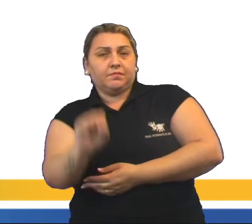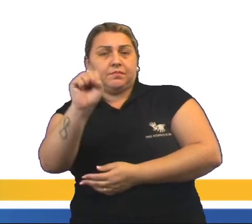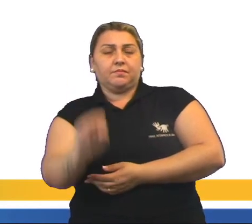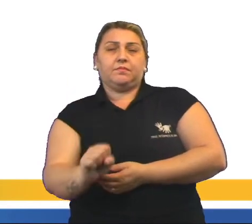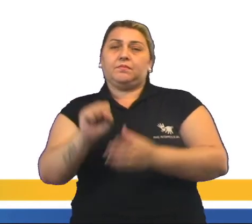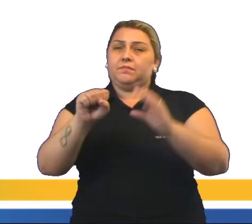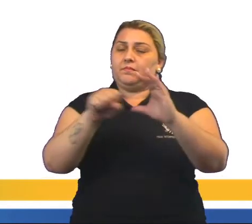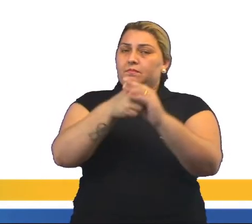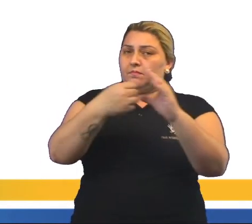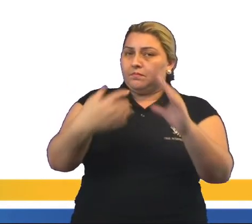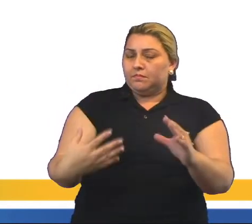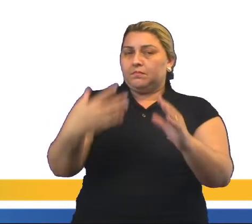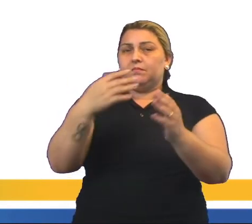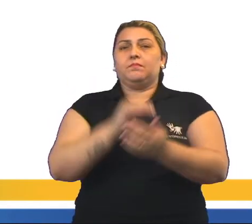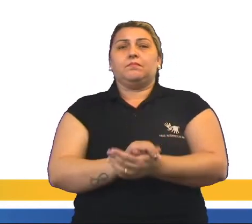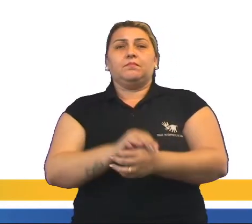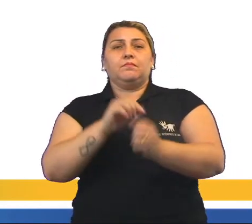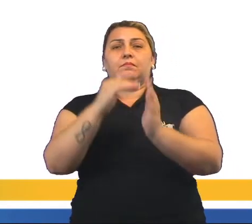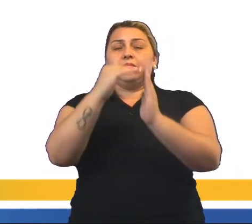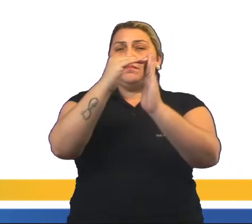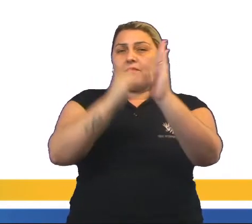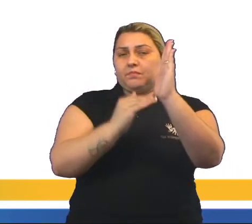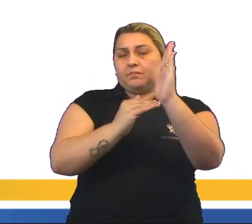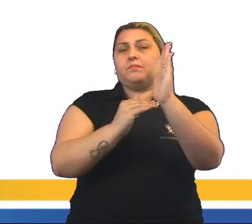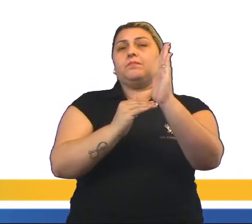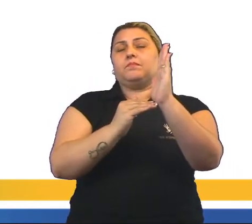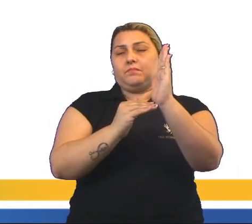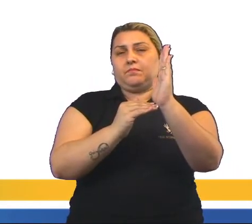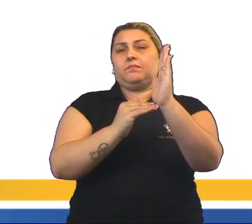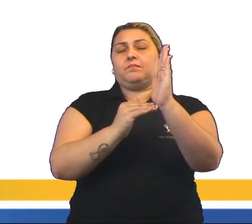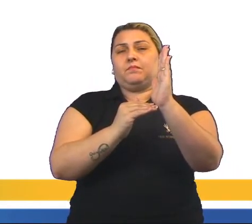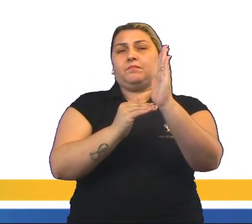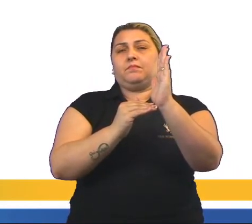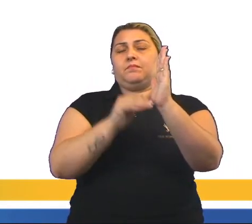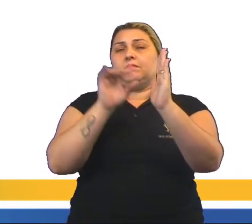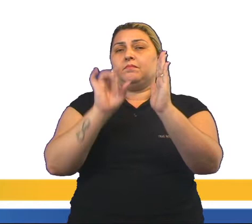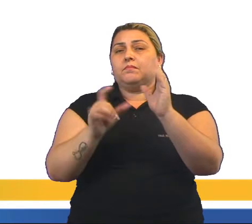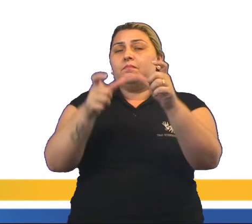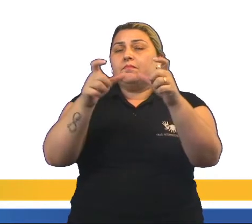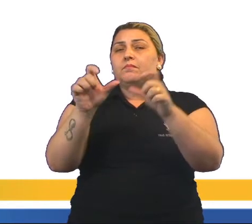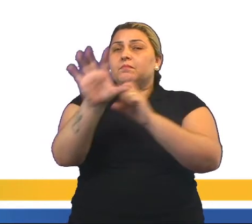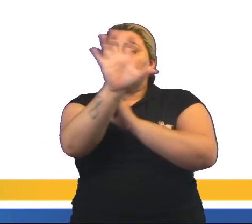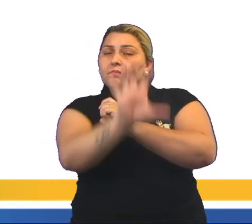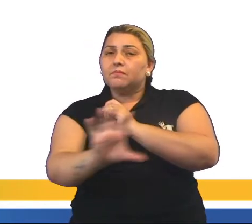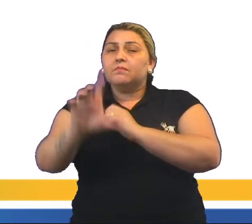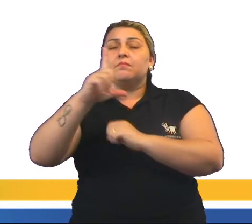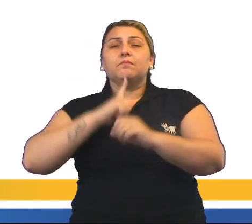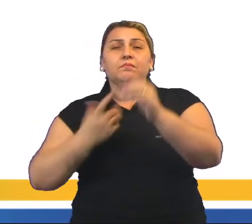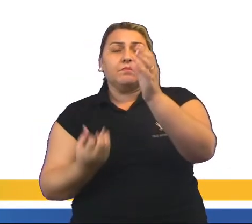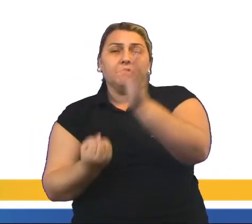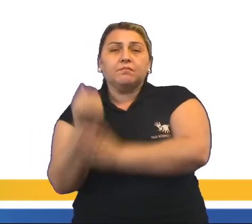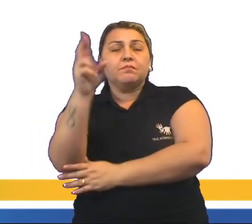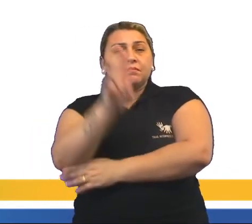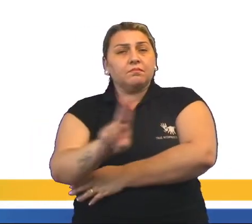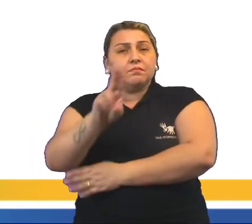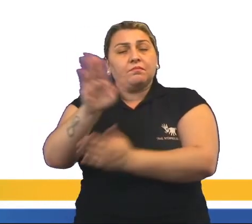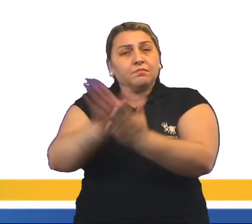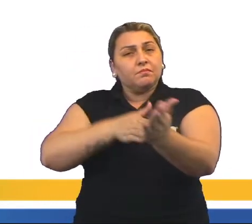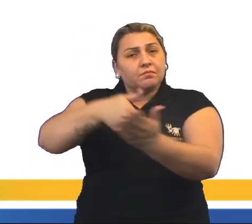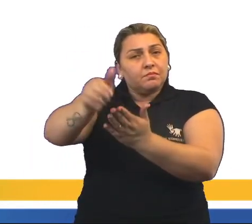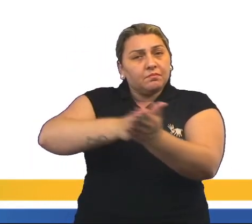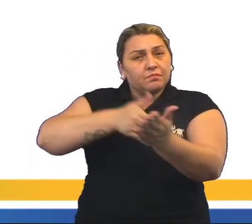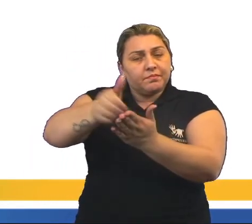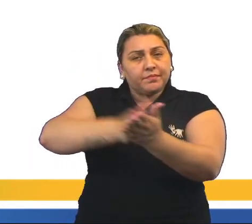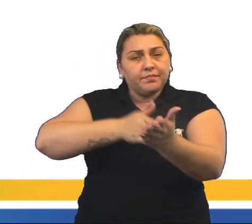característica de ter uma baixa temperatura, foram apenas naquela região que havia a produção e consumo de manteiga, pois só